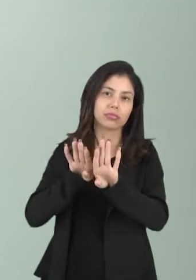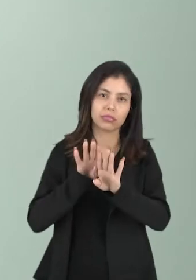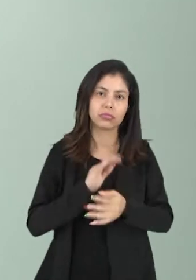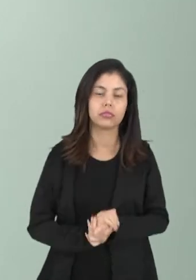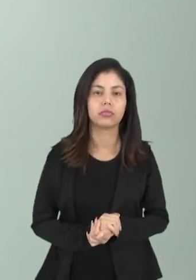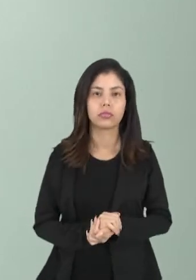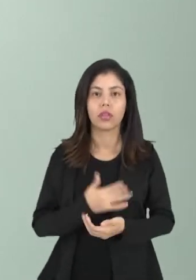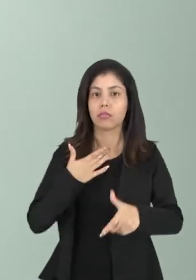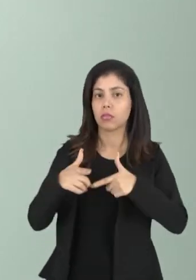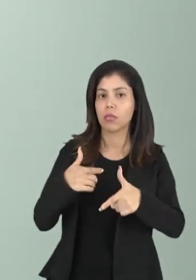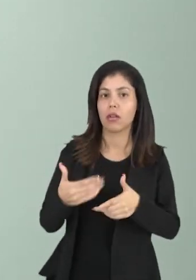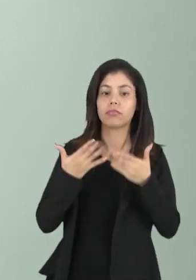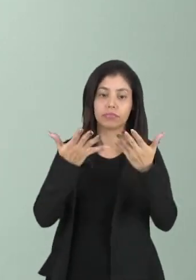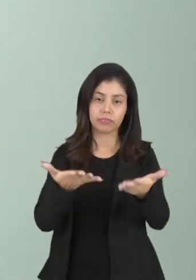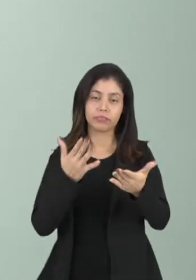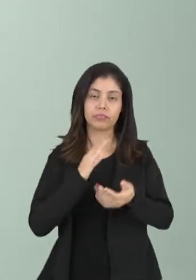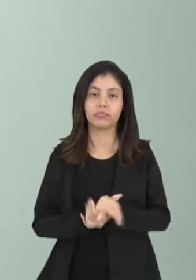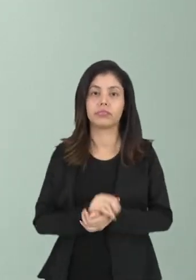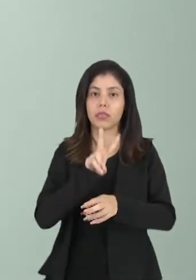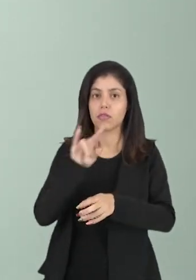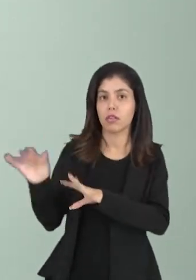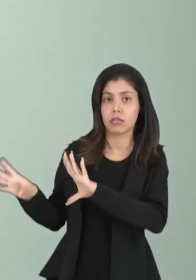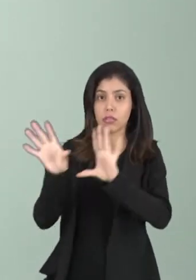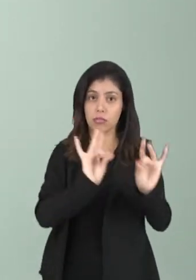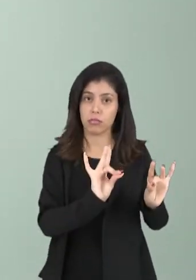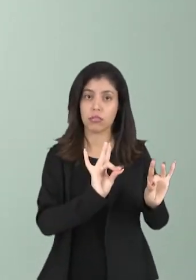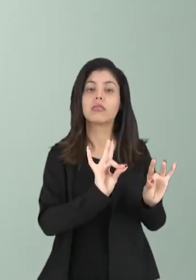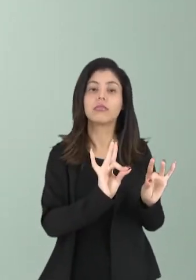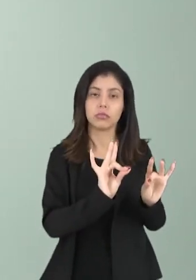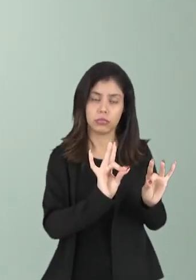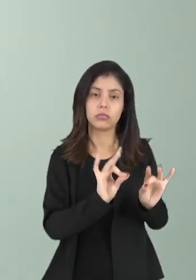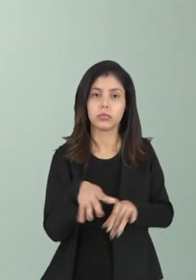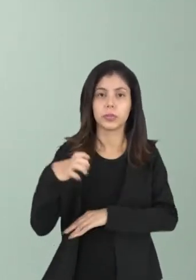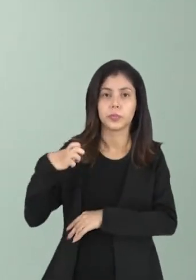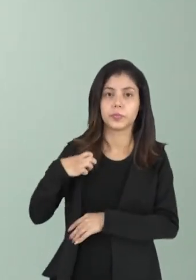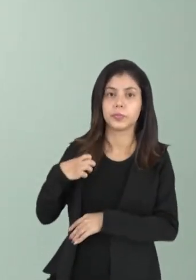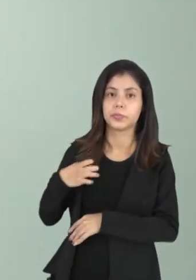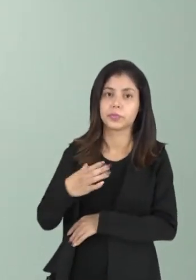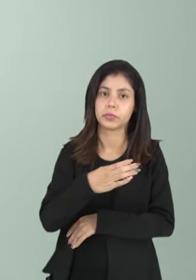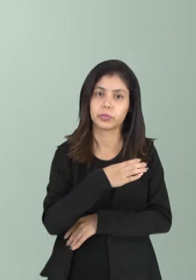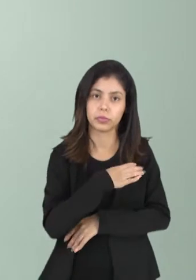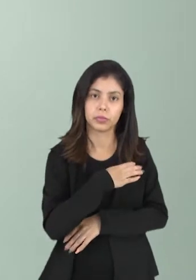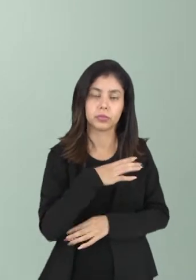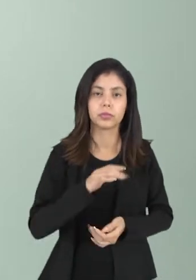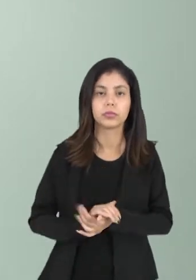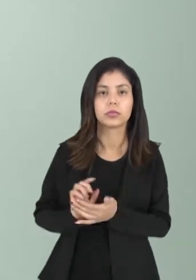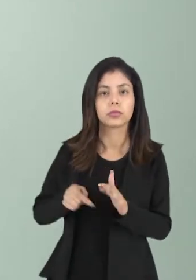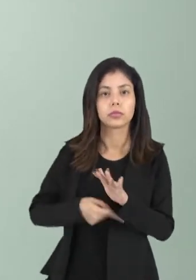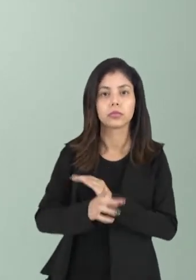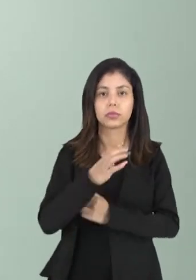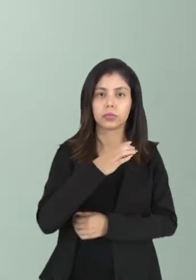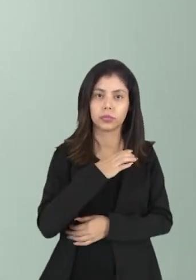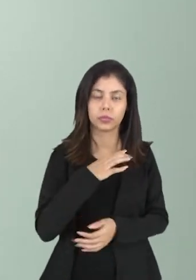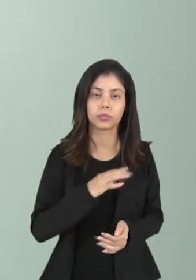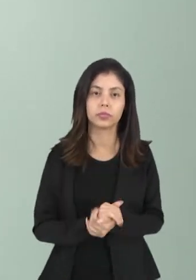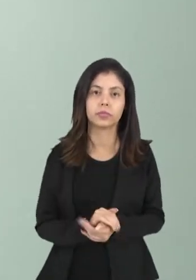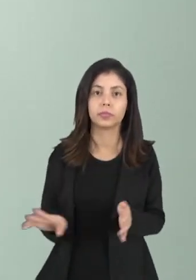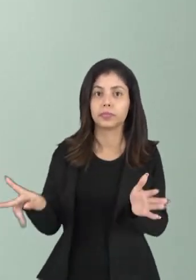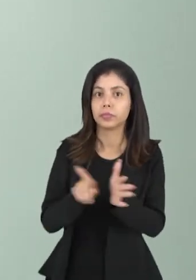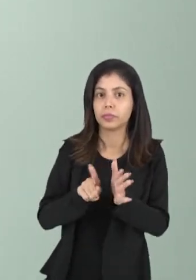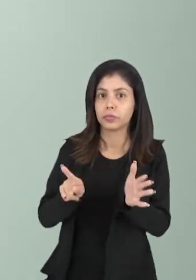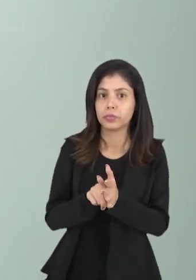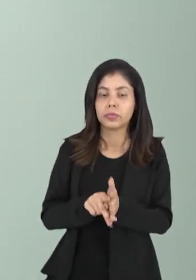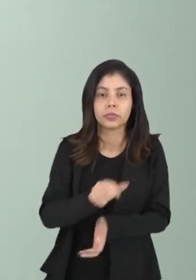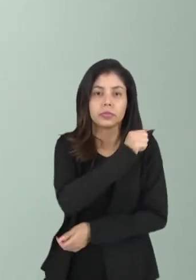E ao trabalhar isso, ele vai trazer a ética para dentro da cidade, o criador da ética para a cidade, é justamente